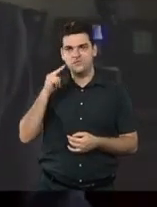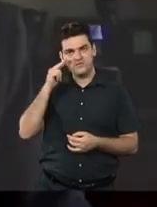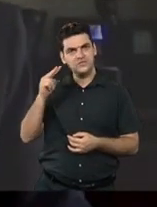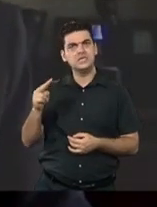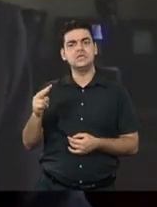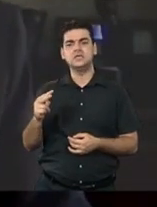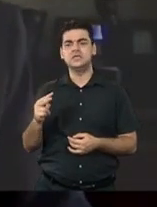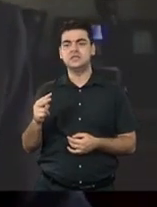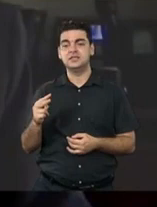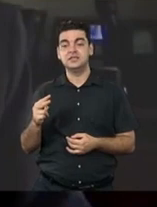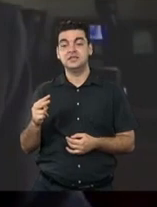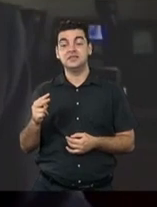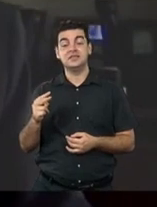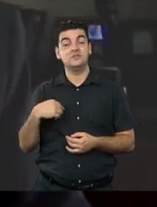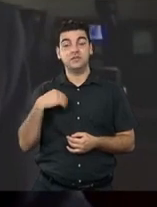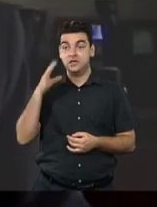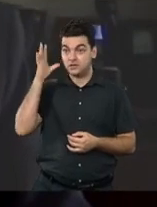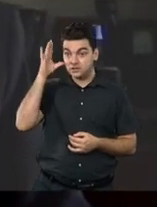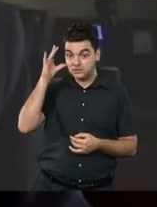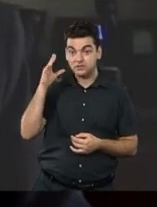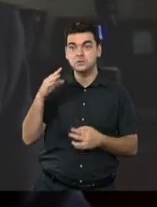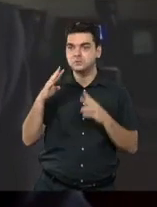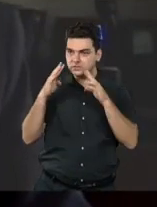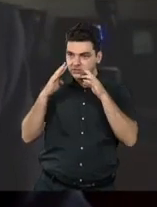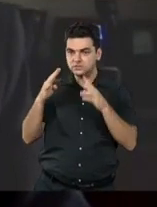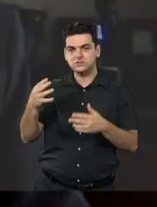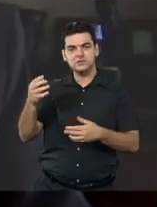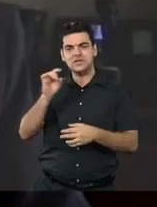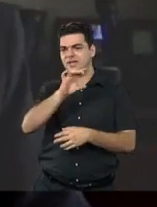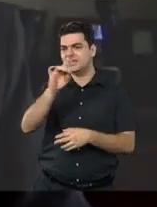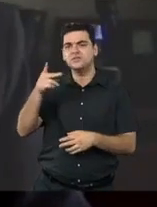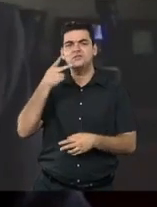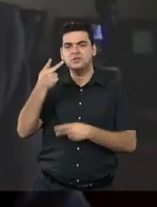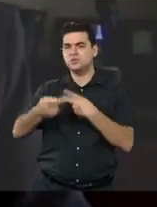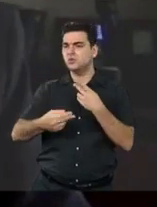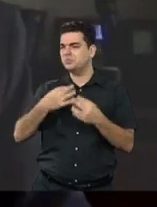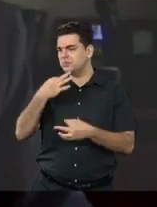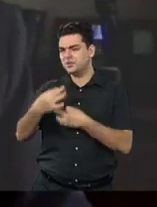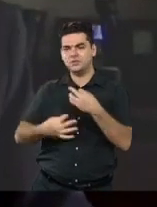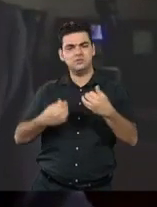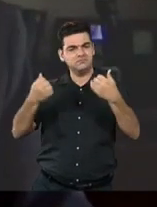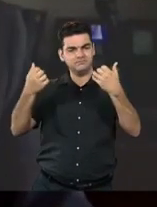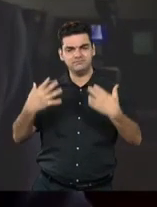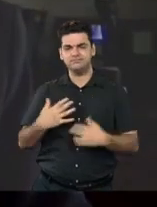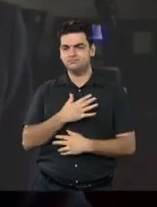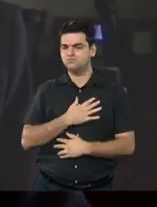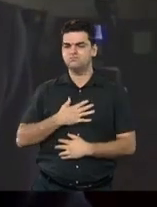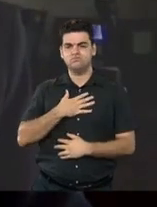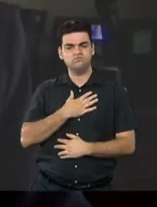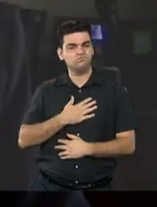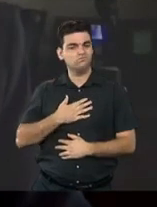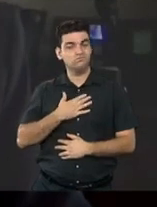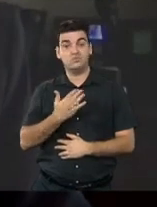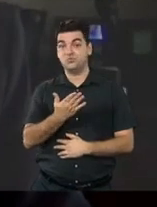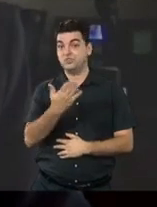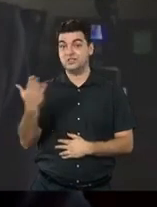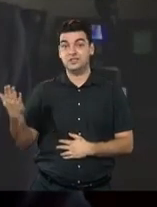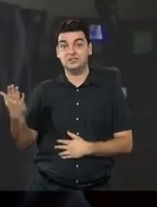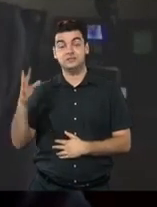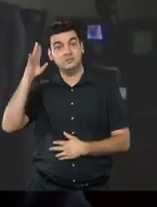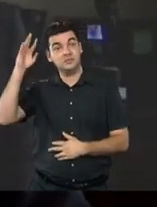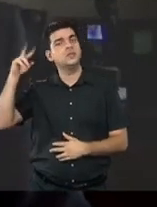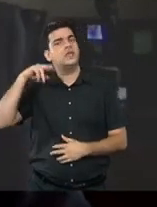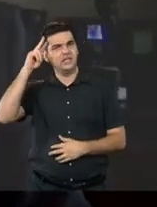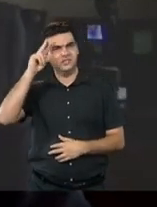parece que pouco, mas ouvi com muita atenção todas as manifestações. Cada pessoa tem a sua história